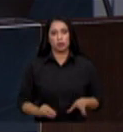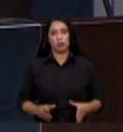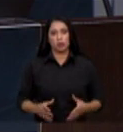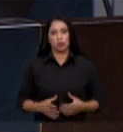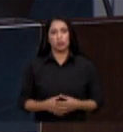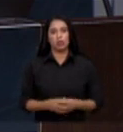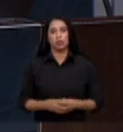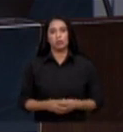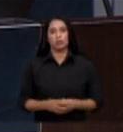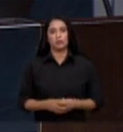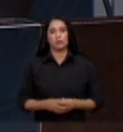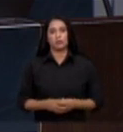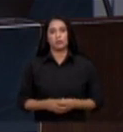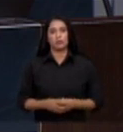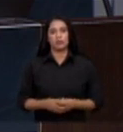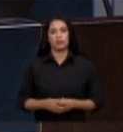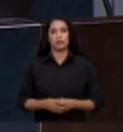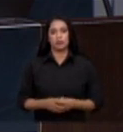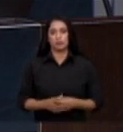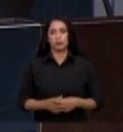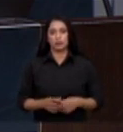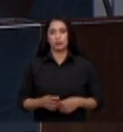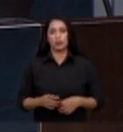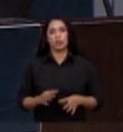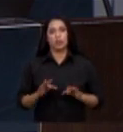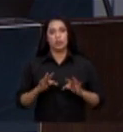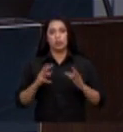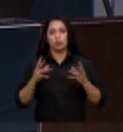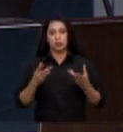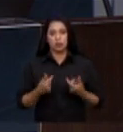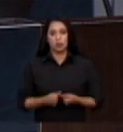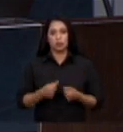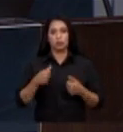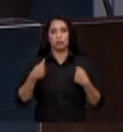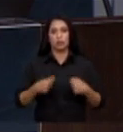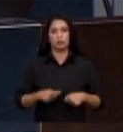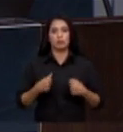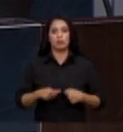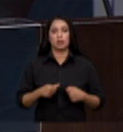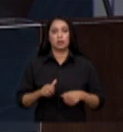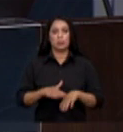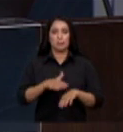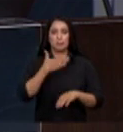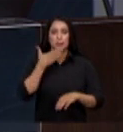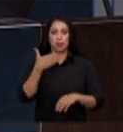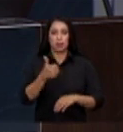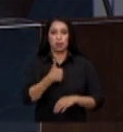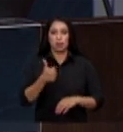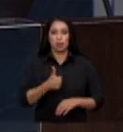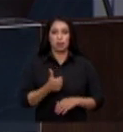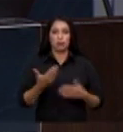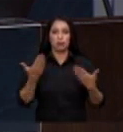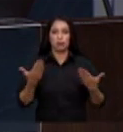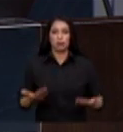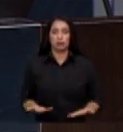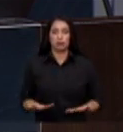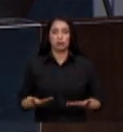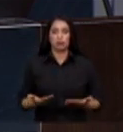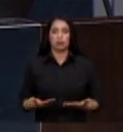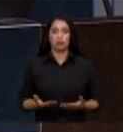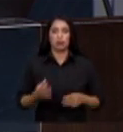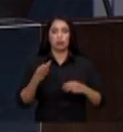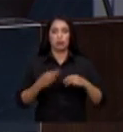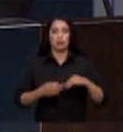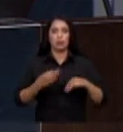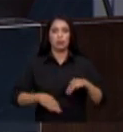vocacionadas a aprimorar todo e qualquer aspecto que mereça ser melhorado permita-me excelentíssimo senhor